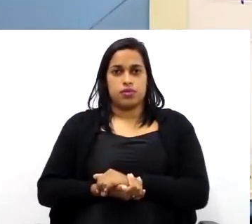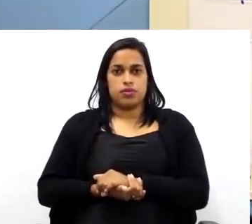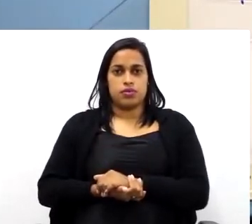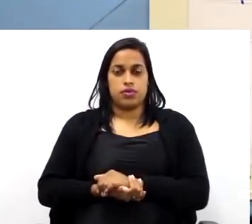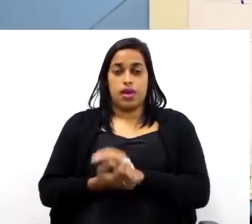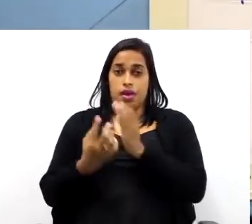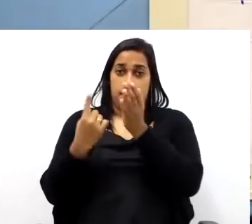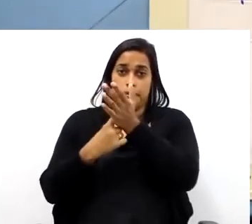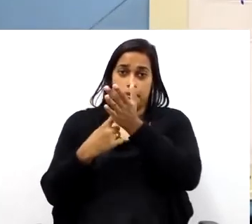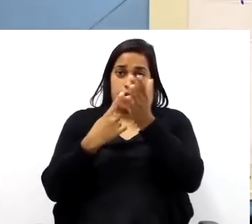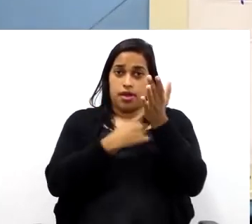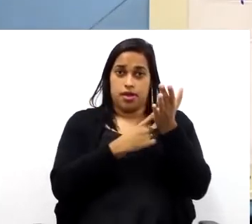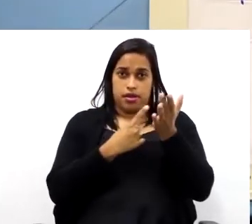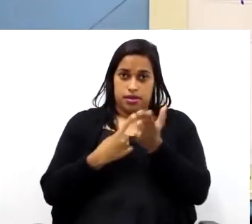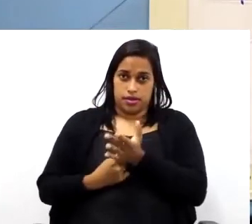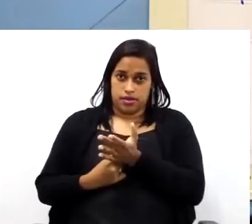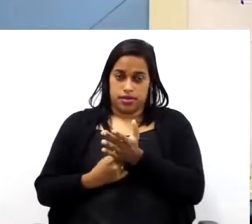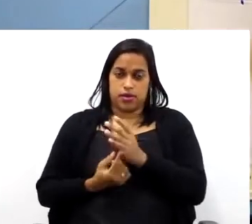A marcação, ó.